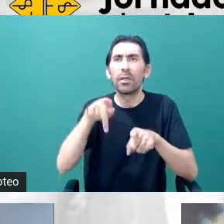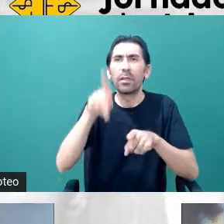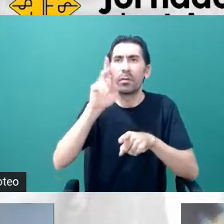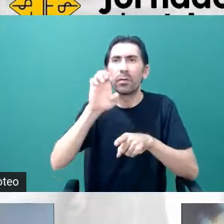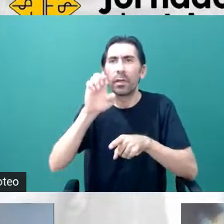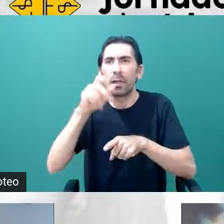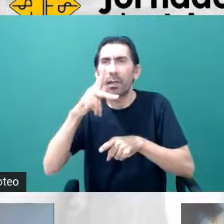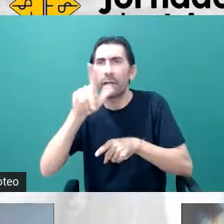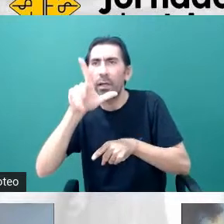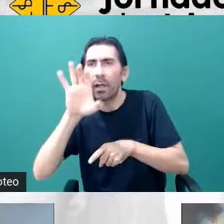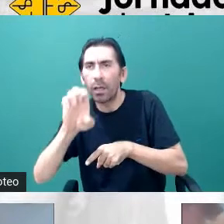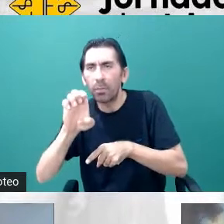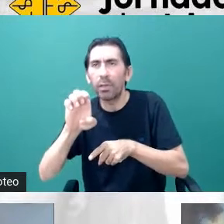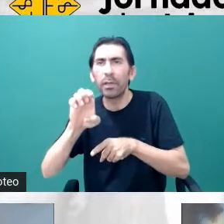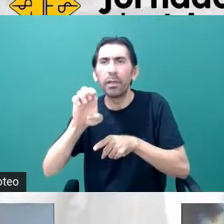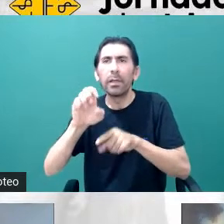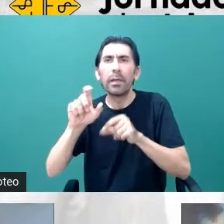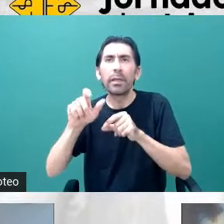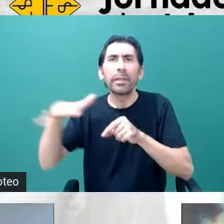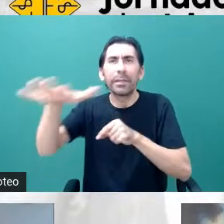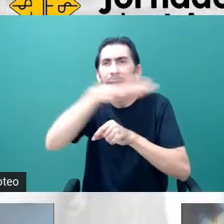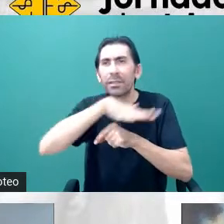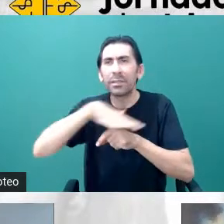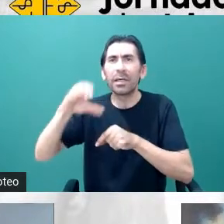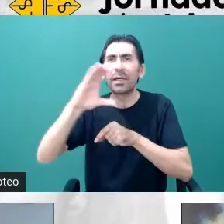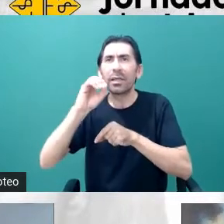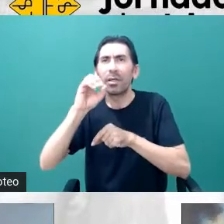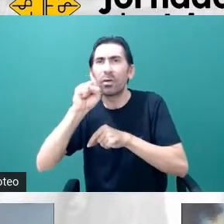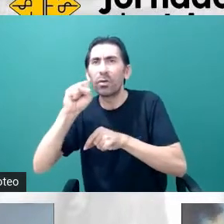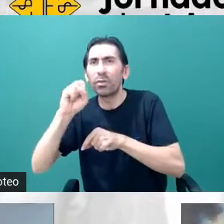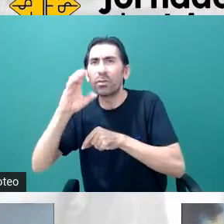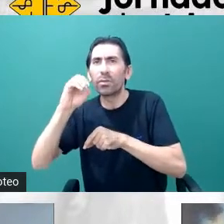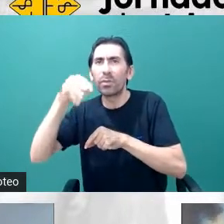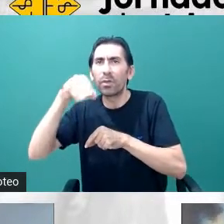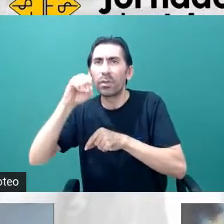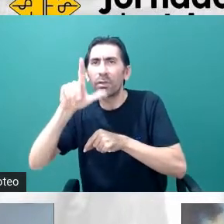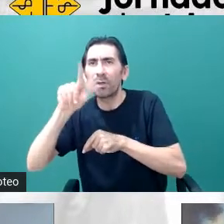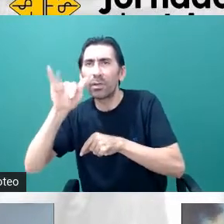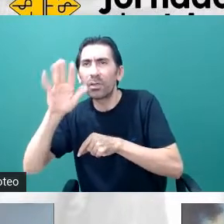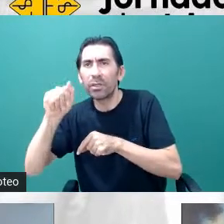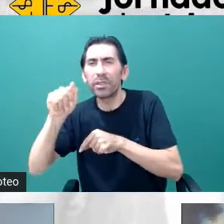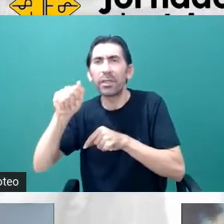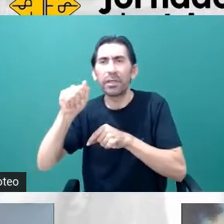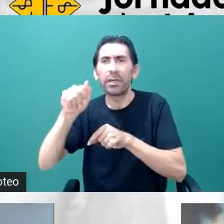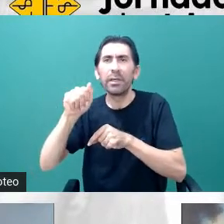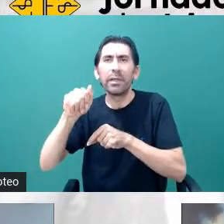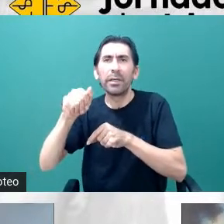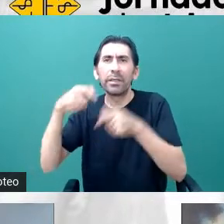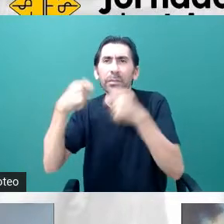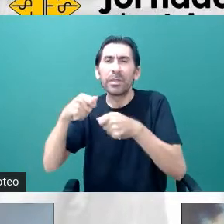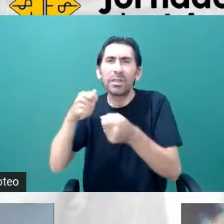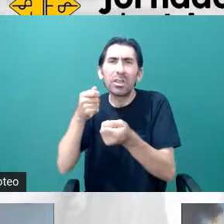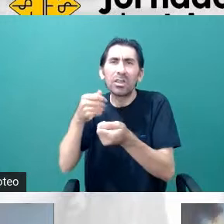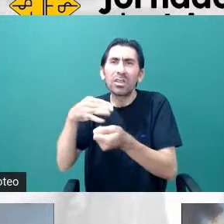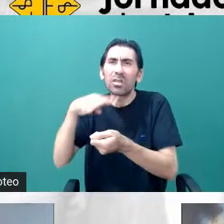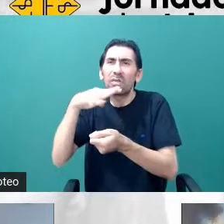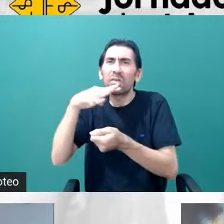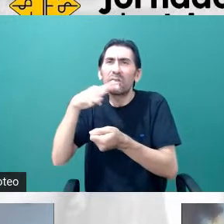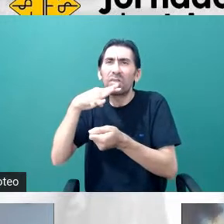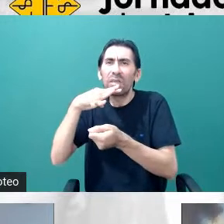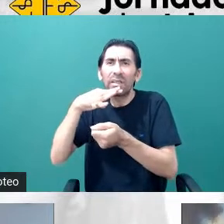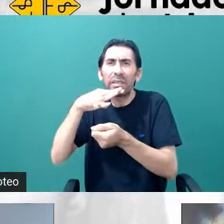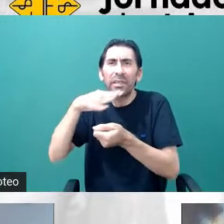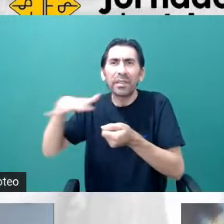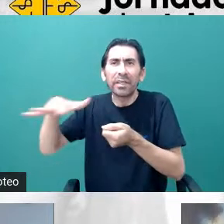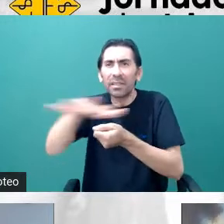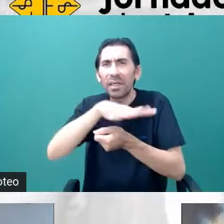hoje em dia na cosmologia, a cosmologia virou uma área que ela se utiliza de todo e qualquer conhecimento na astrofísica. Por exemplo,